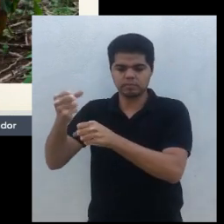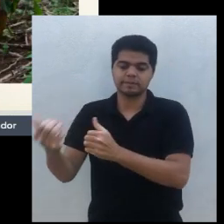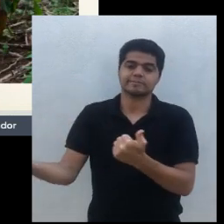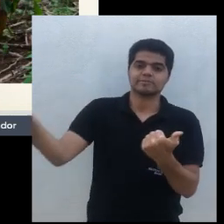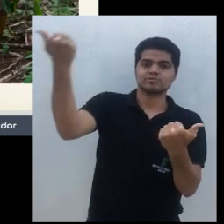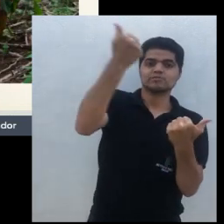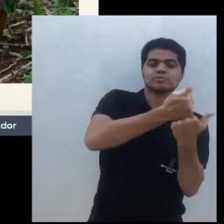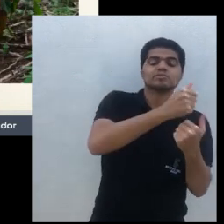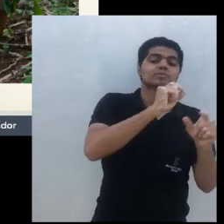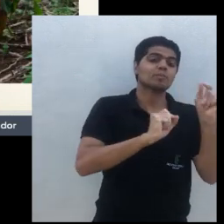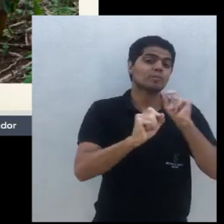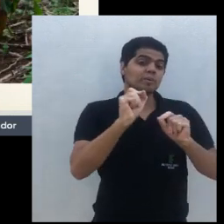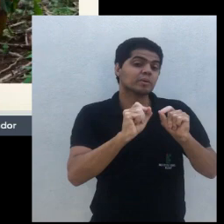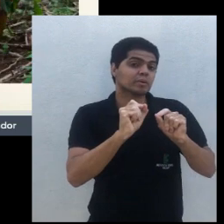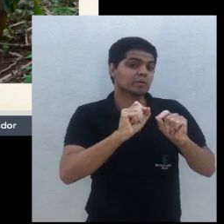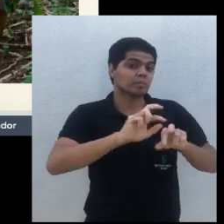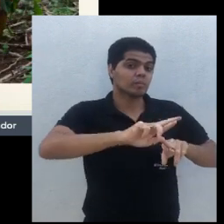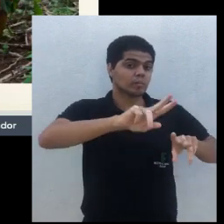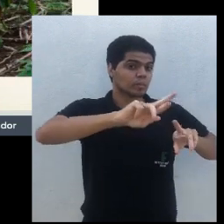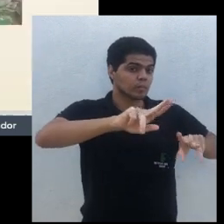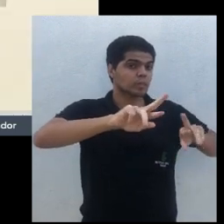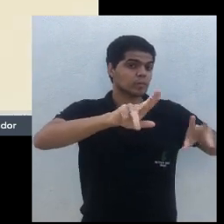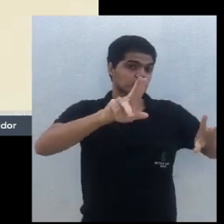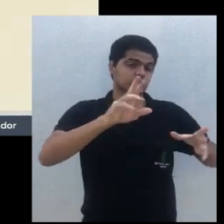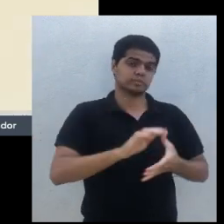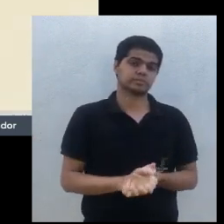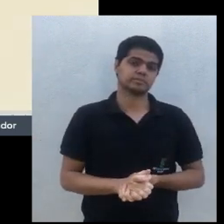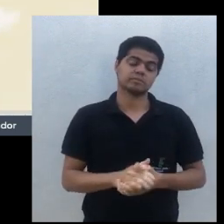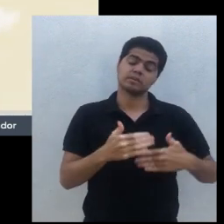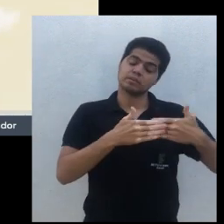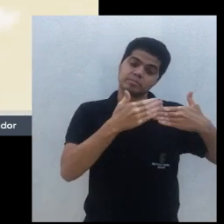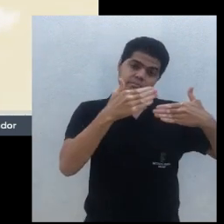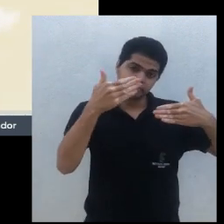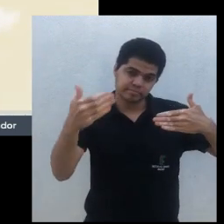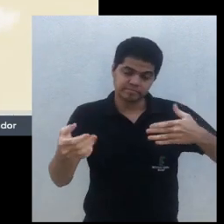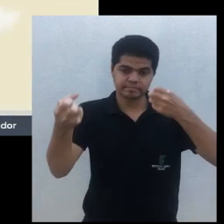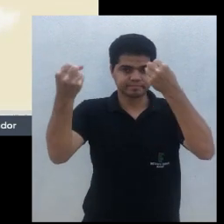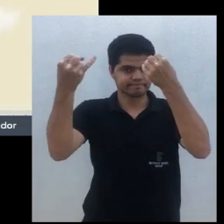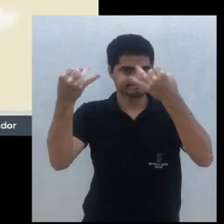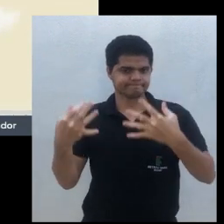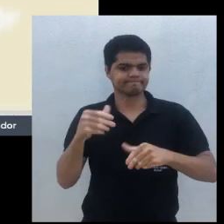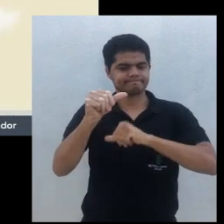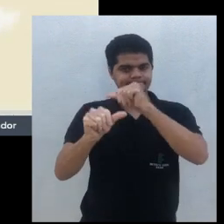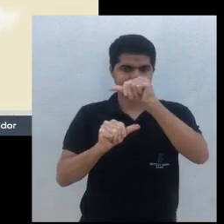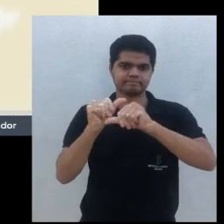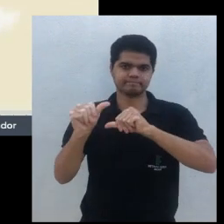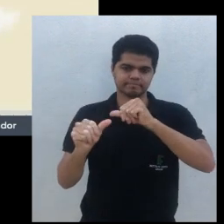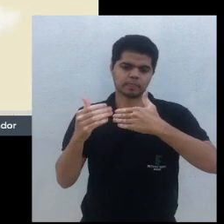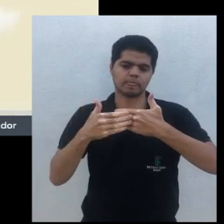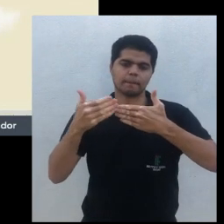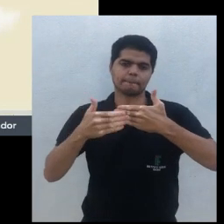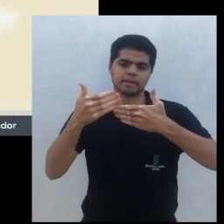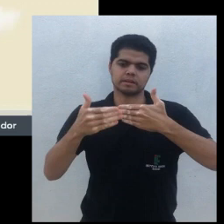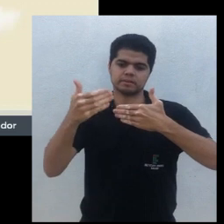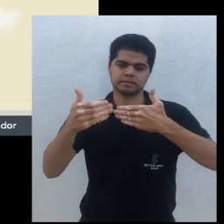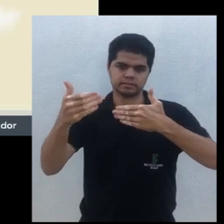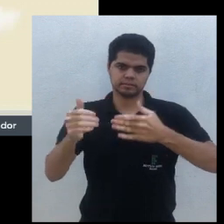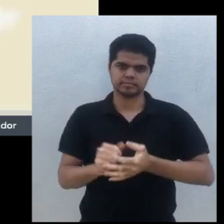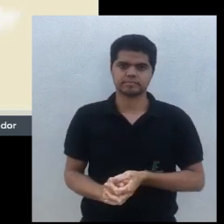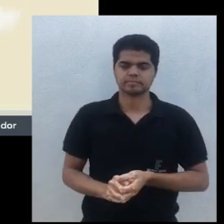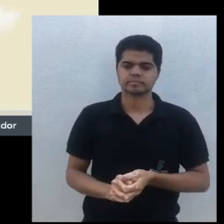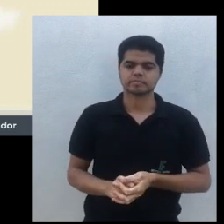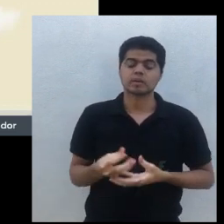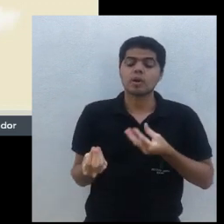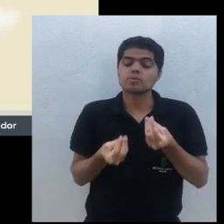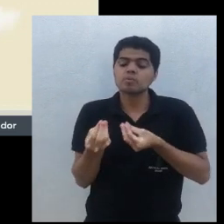nutriente, mas a gente vai ver lá adiante também. Essa é uma caracterização de processo que acontece. E aí vem a montagem